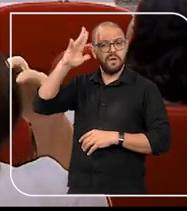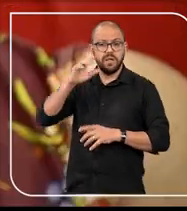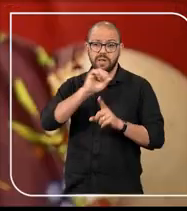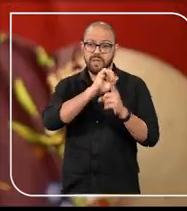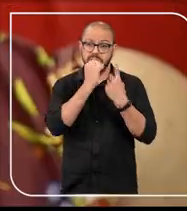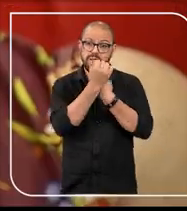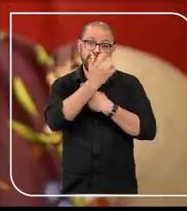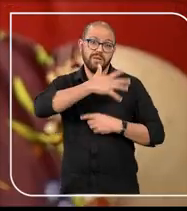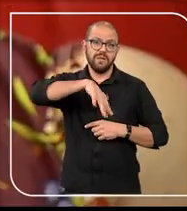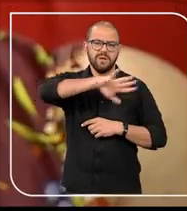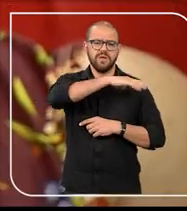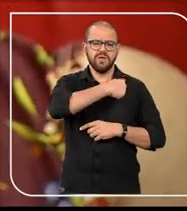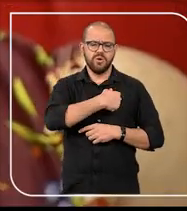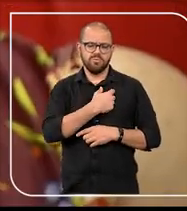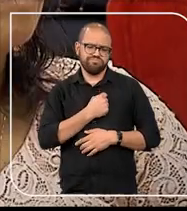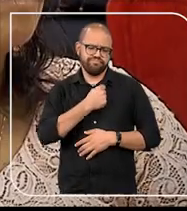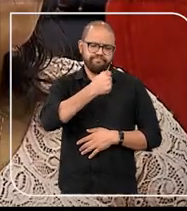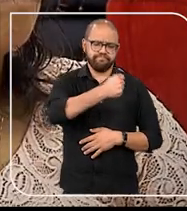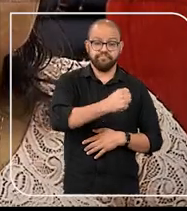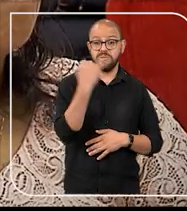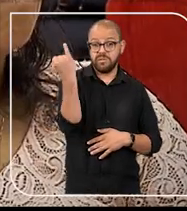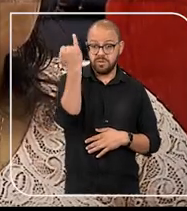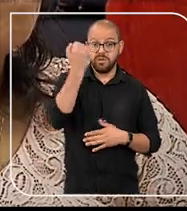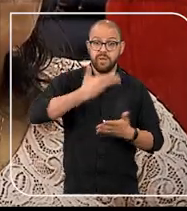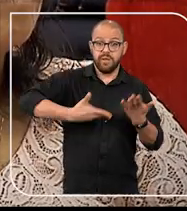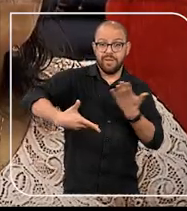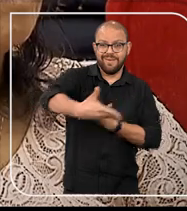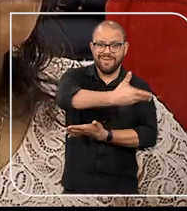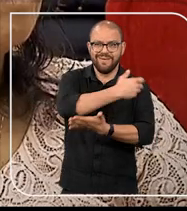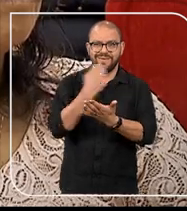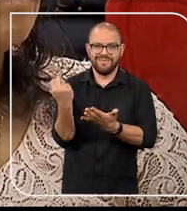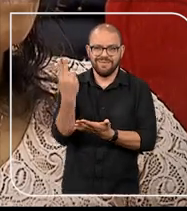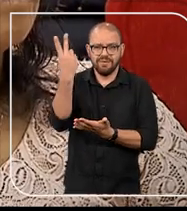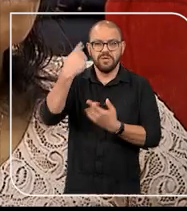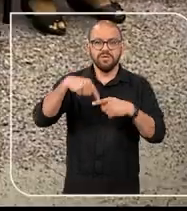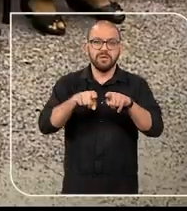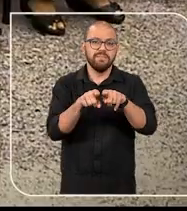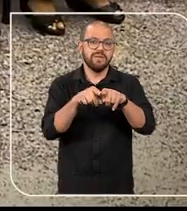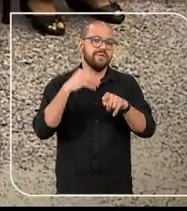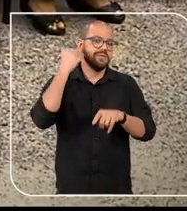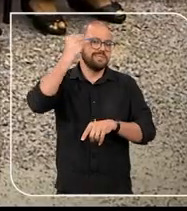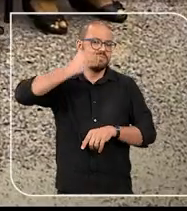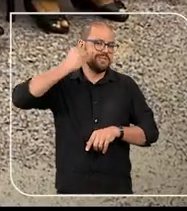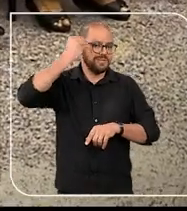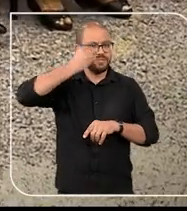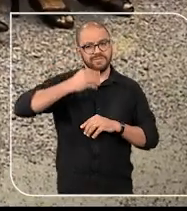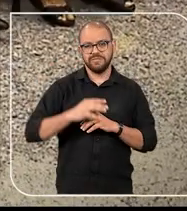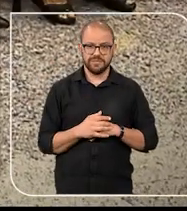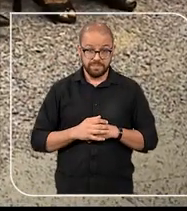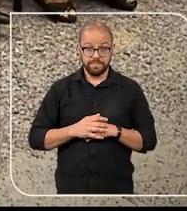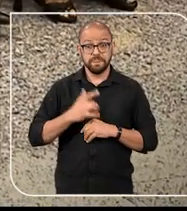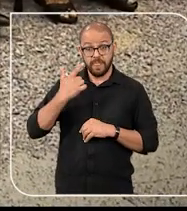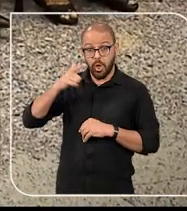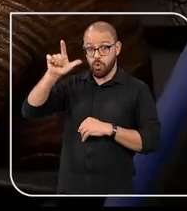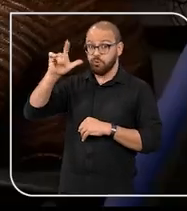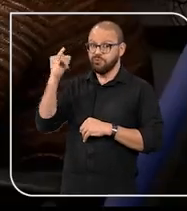refletir sobre o seu papel na sociedade e a importância do compartilhamento de valores e experiências.